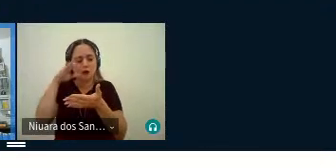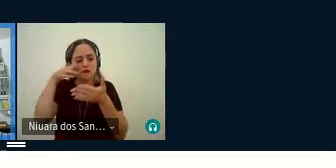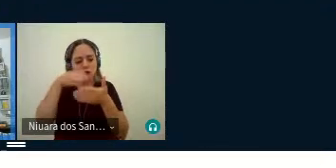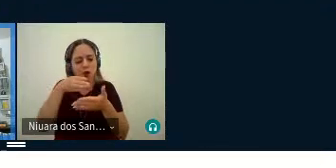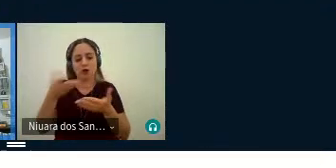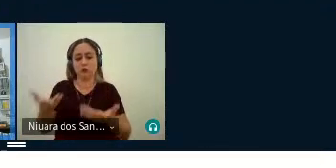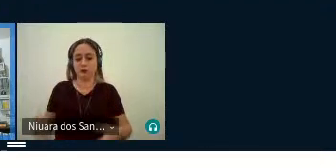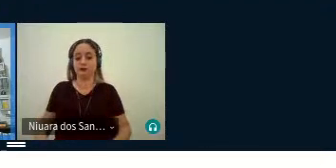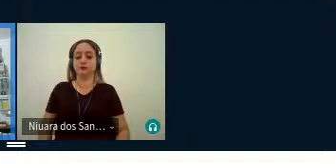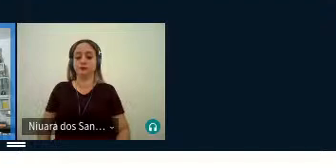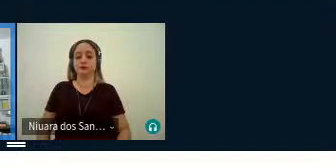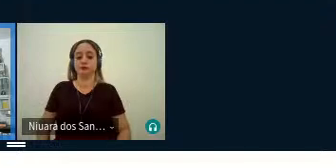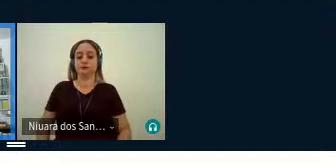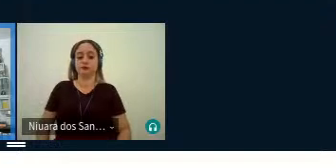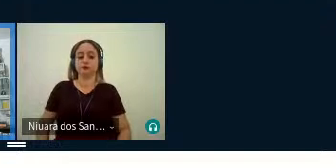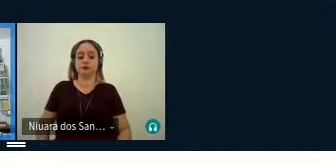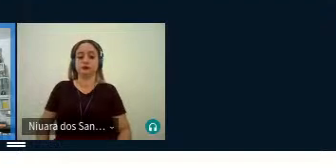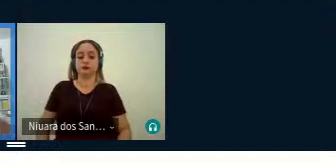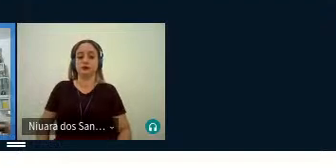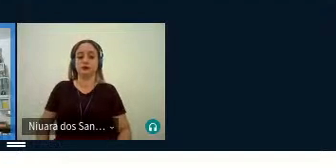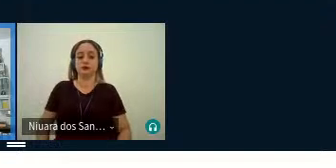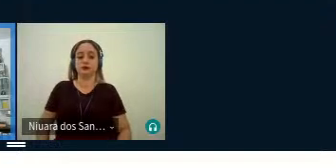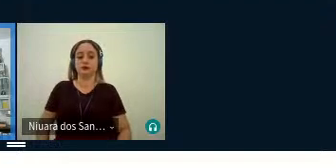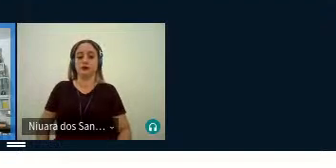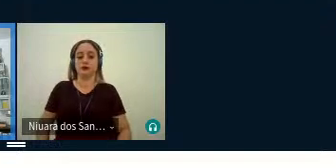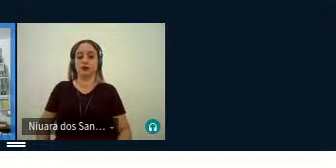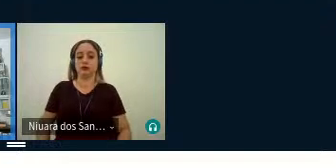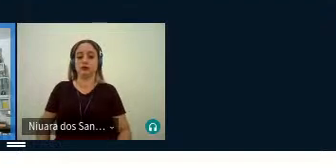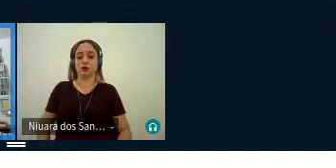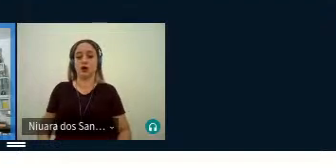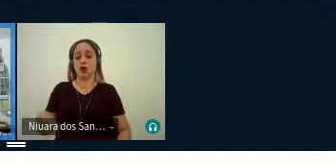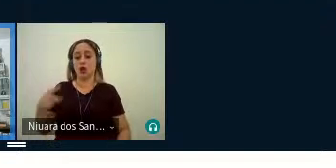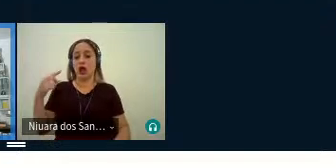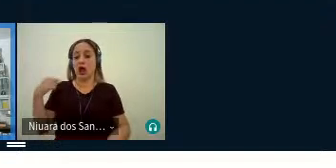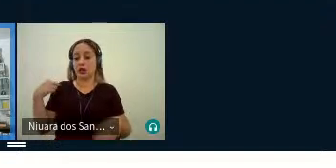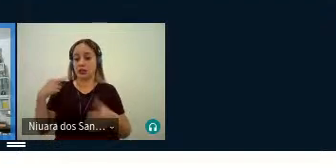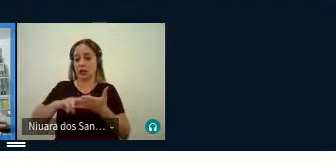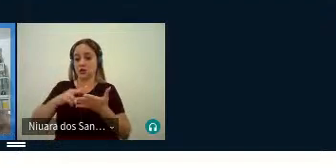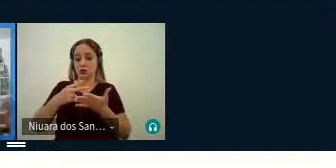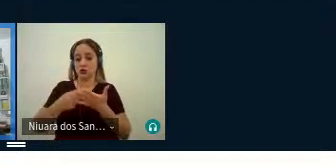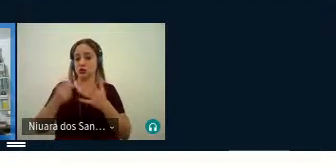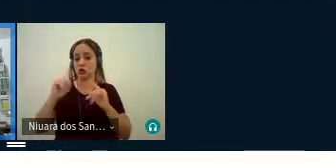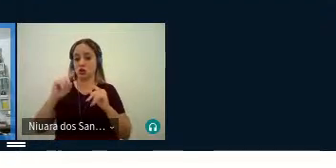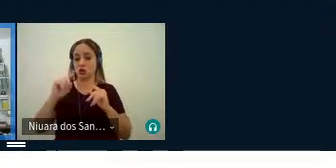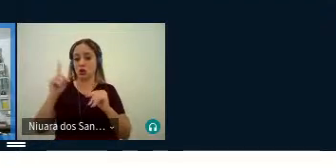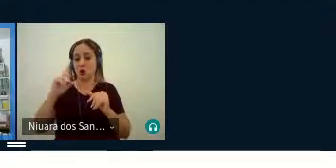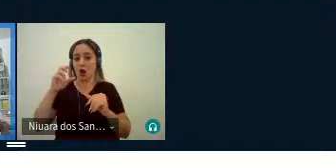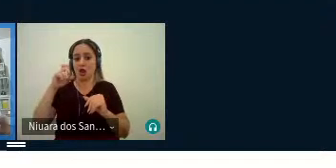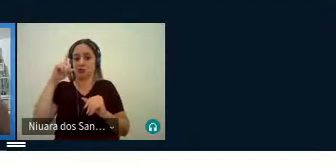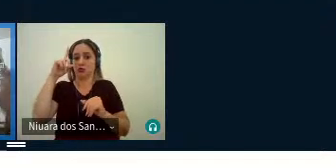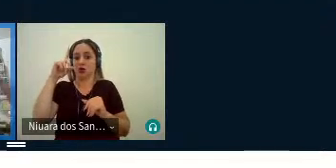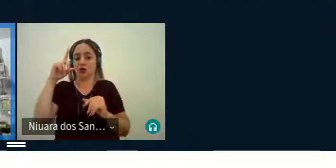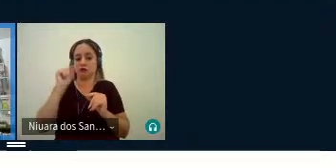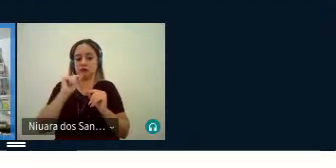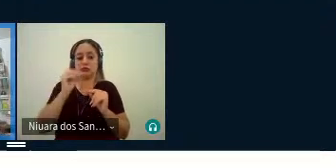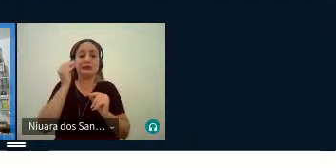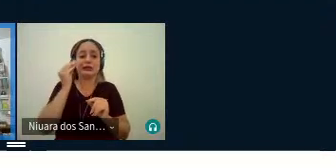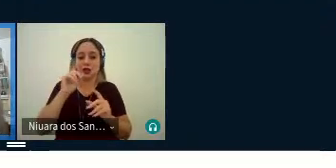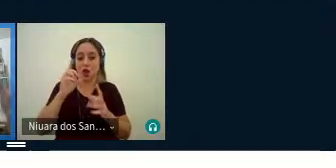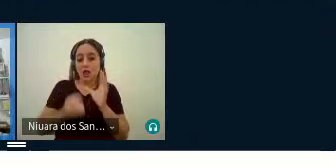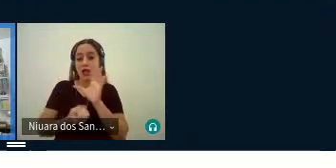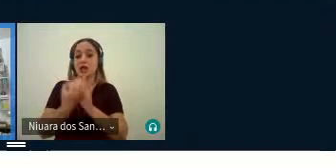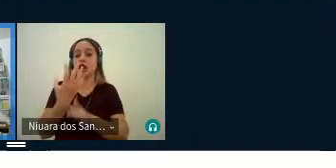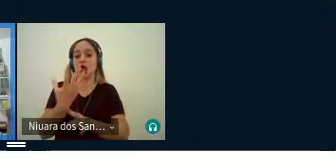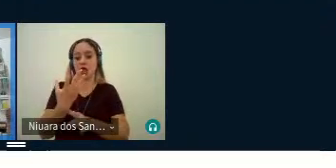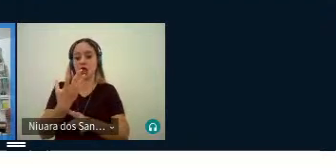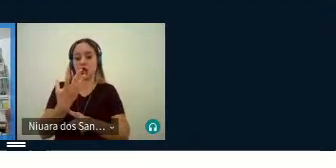então, sem dúvida, traduzir não é arriscar, é criar, você não vai arriscar, você vai fazer